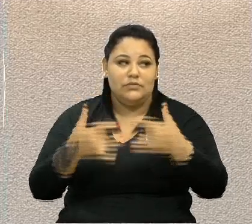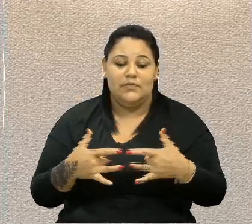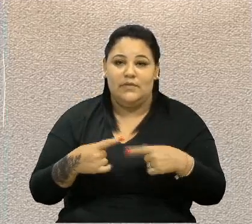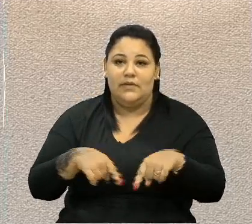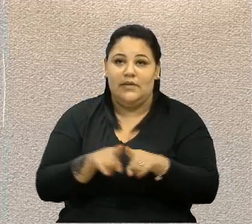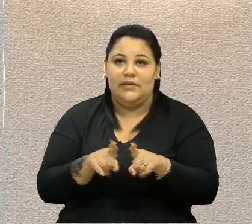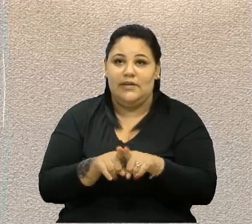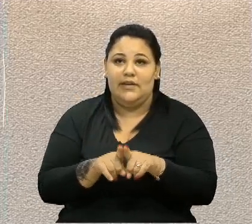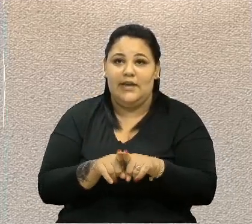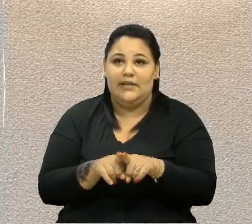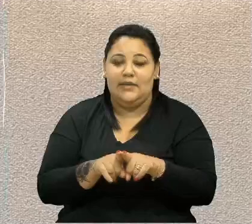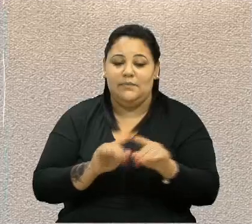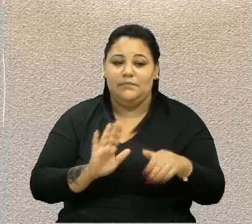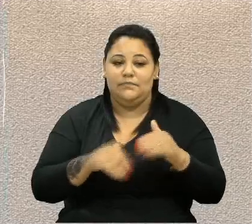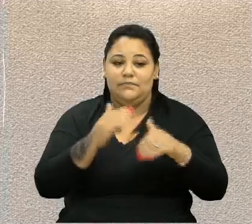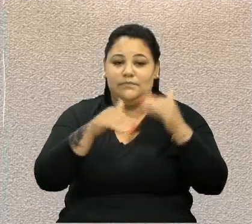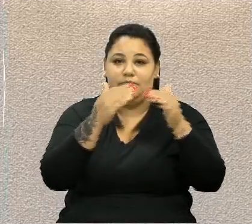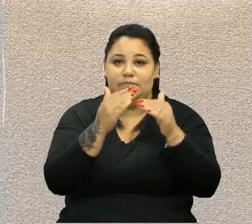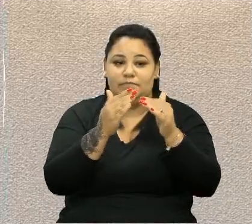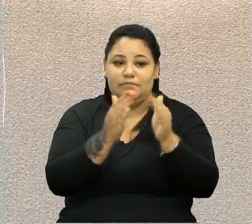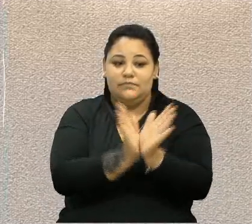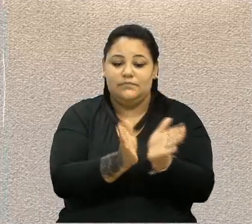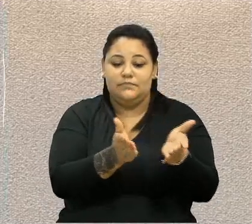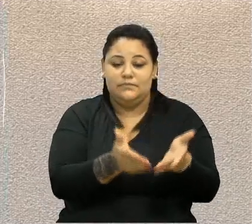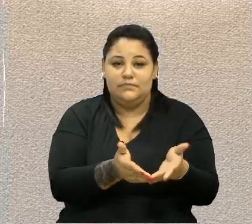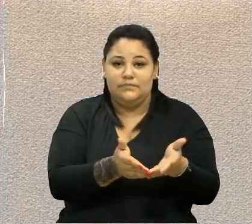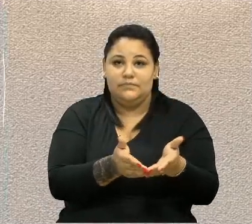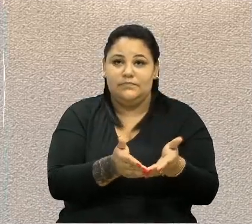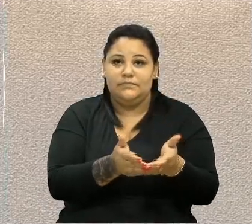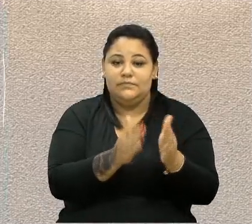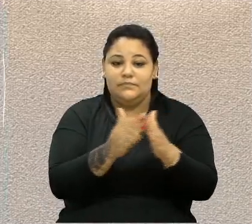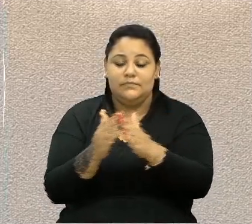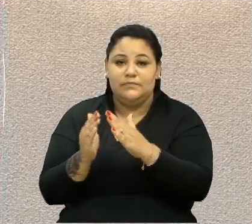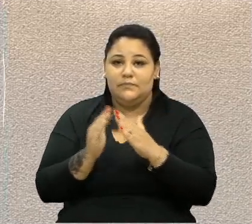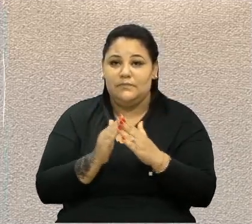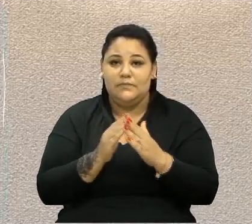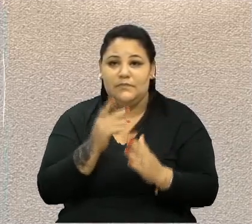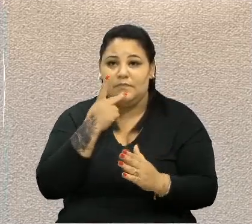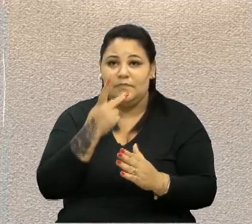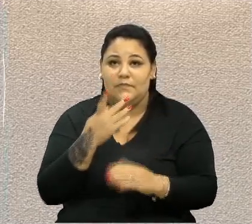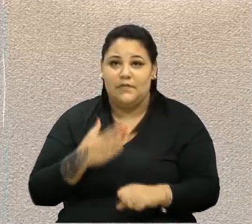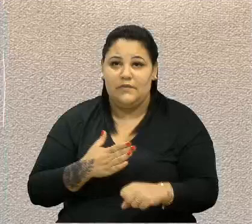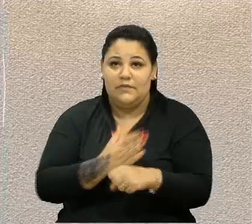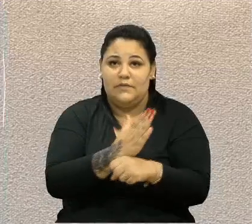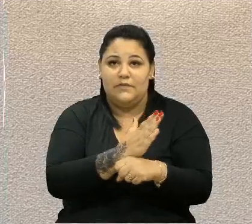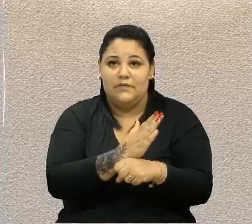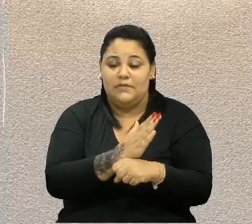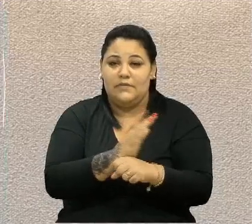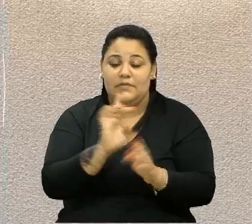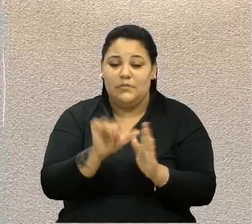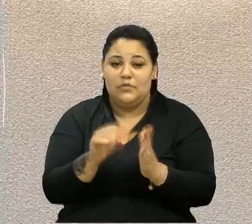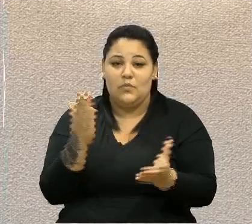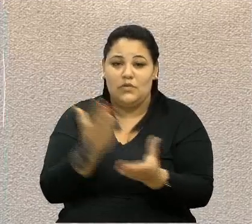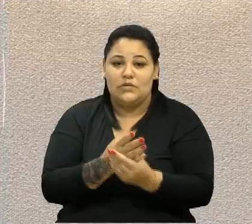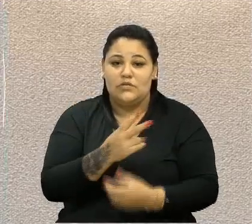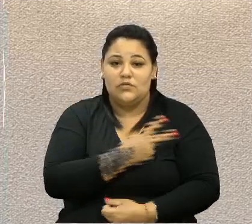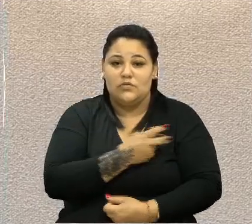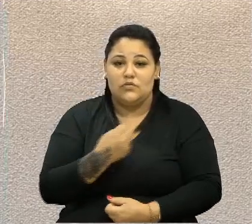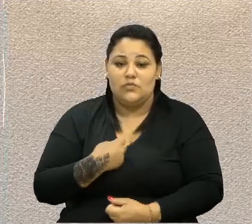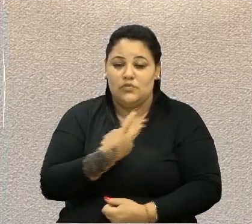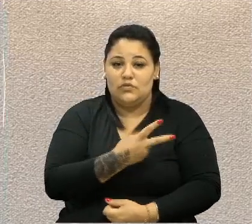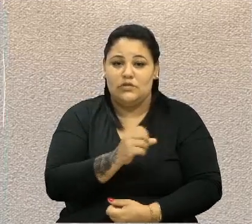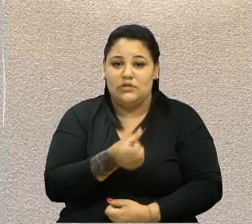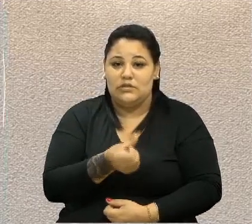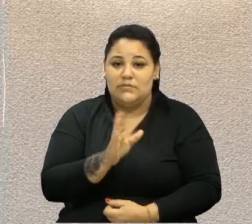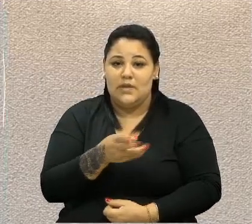Comissão de Desenvolvimento Urbano, Transporte e Habitação manifesta-se favoravelmente ao processo nº 206, barra